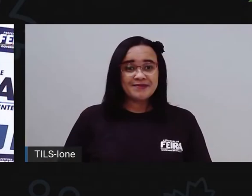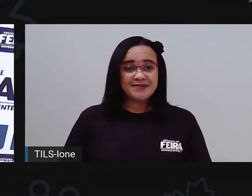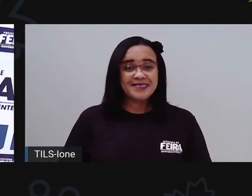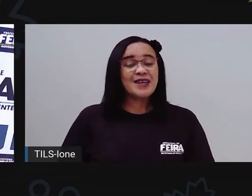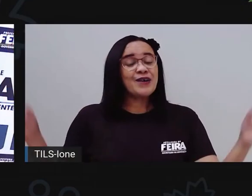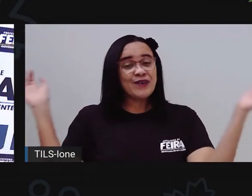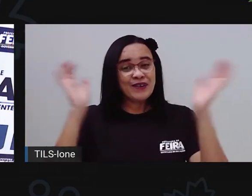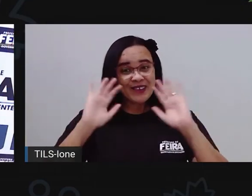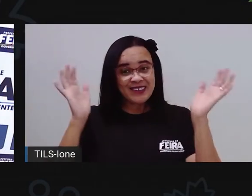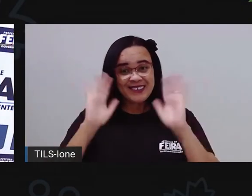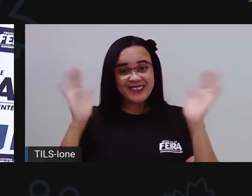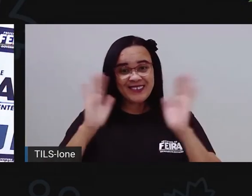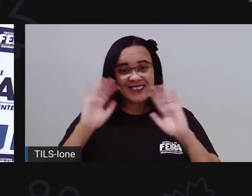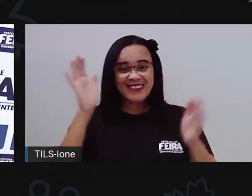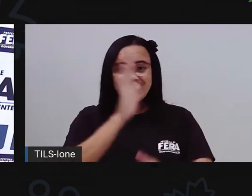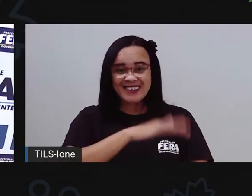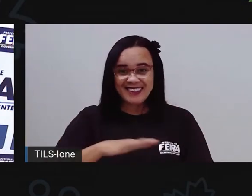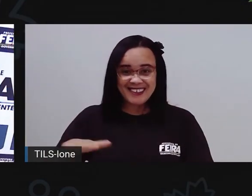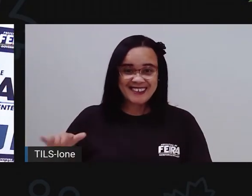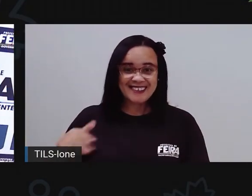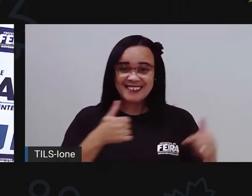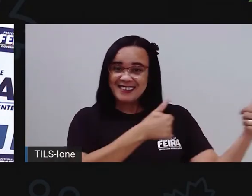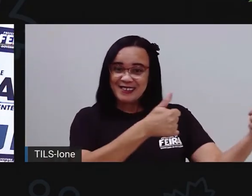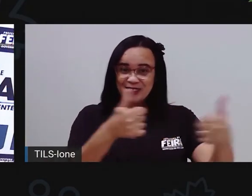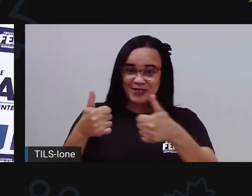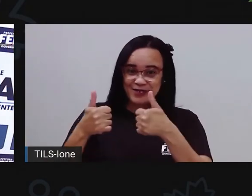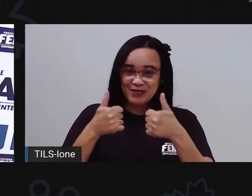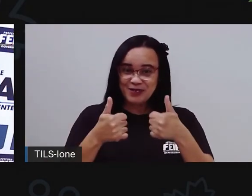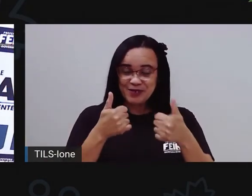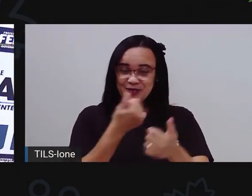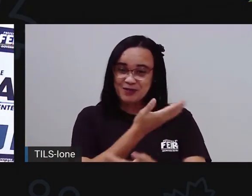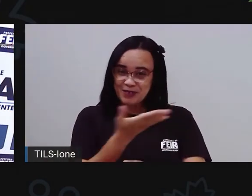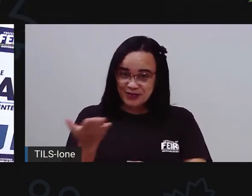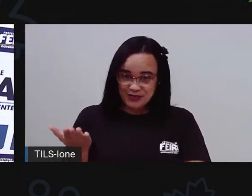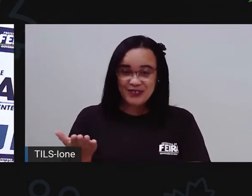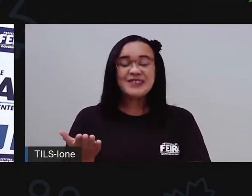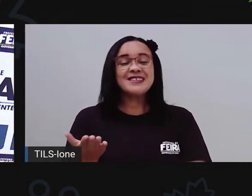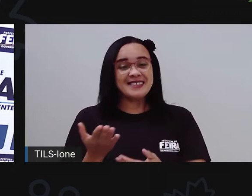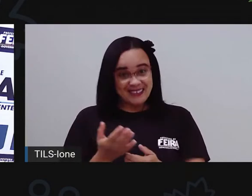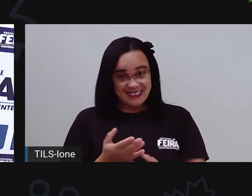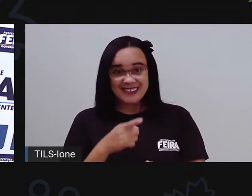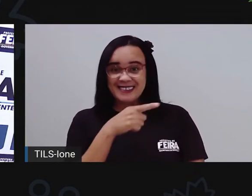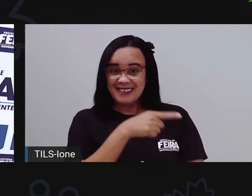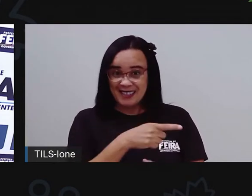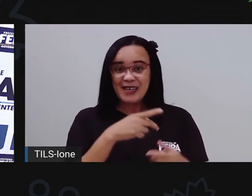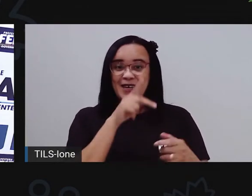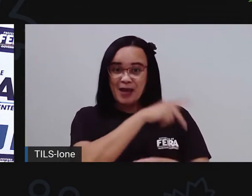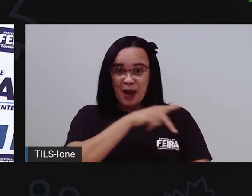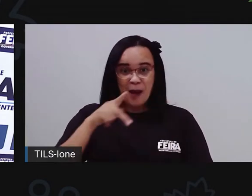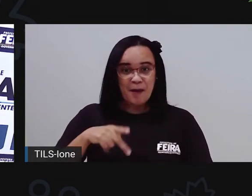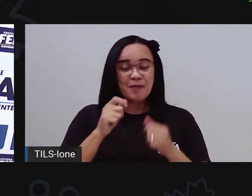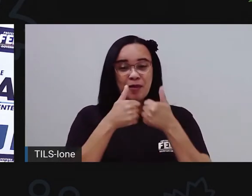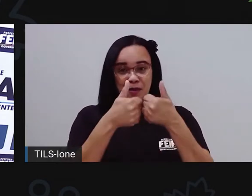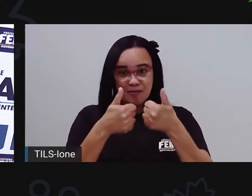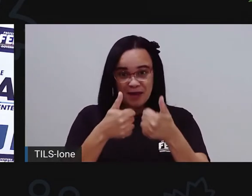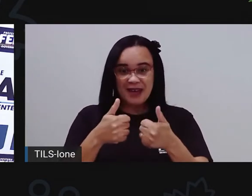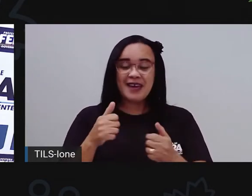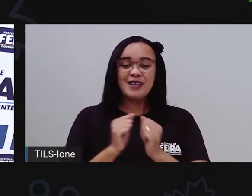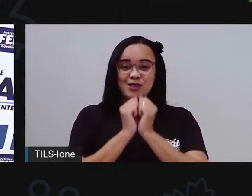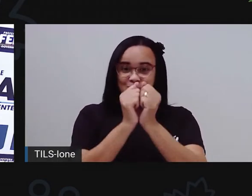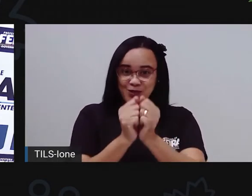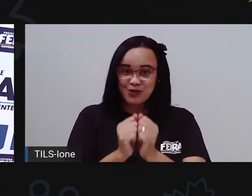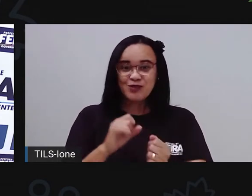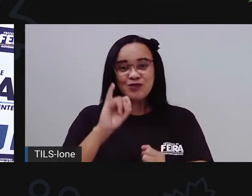Olá, crianças, tudo bem com vocês? Comigo tá tudo bem, eu tô aqui na companhia de Ione e vamos para mais